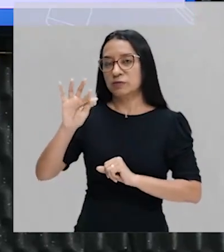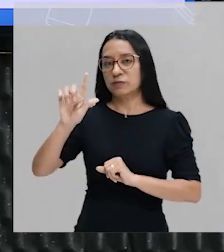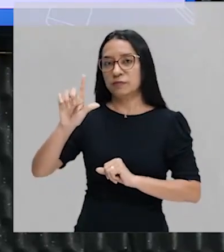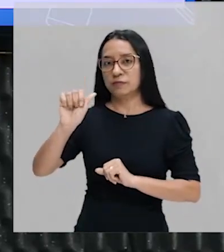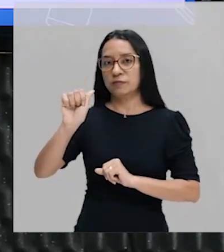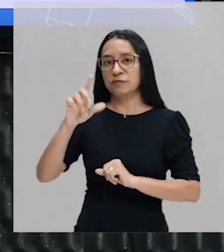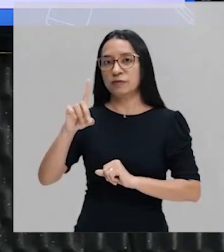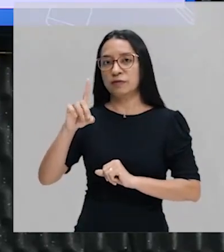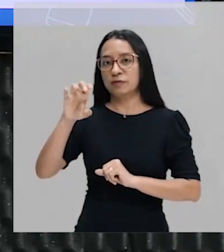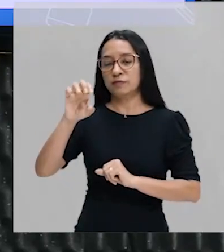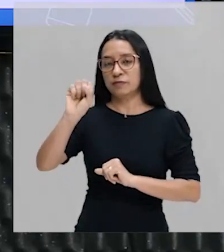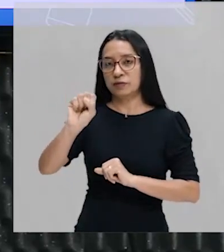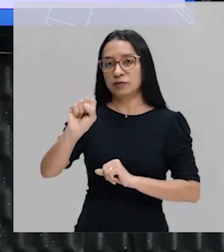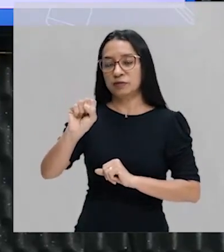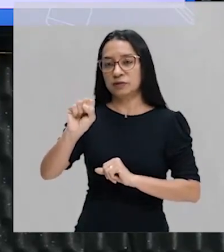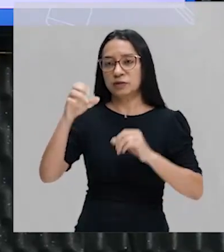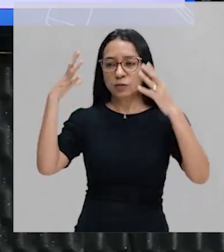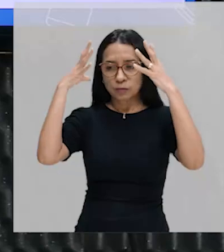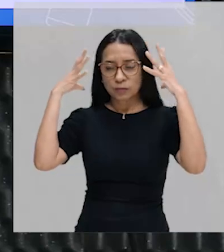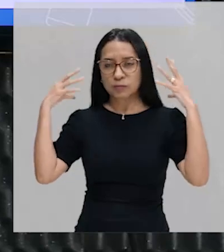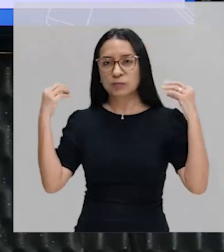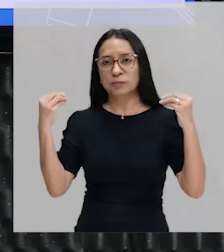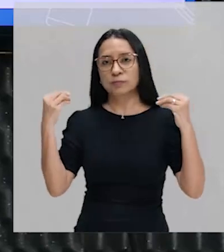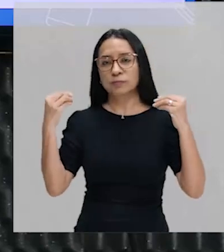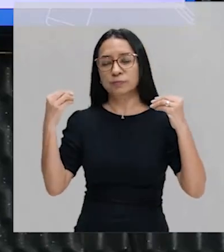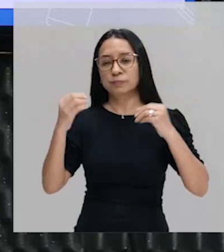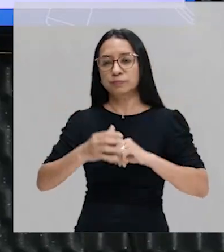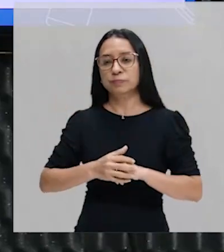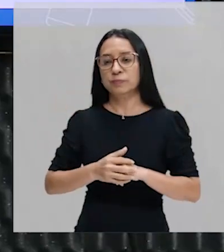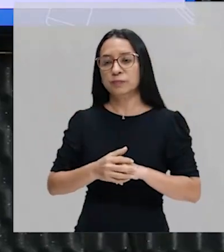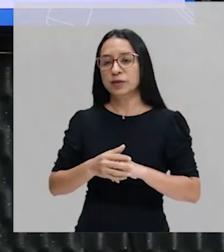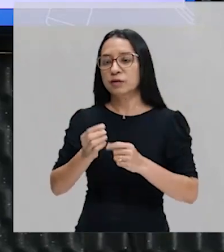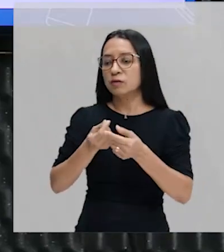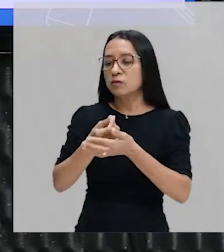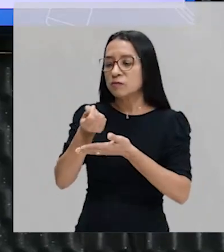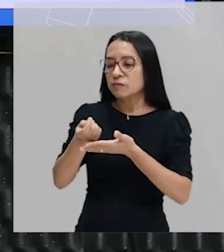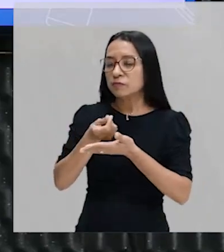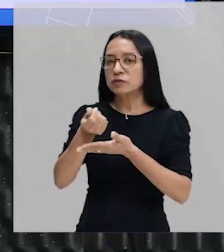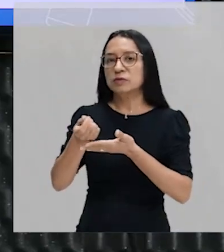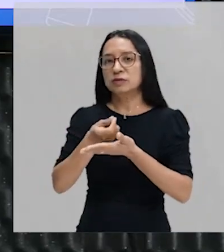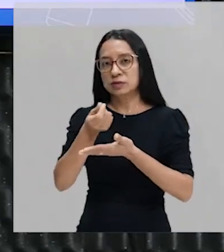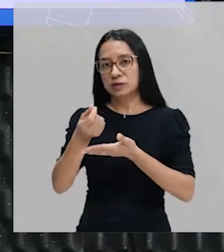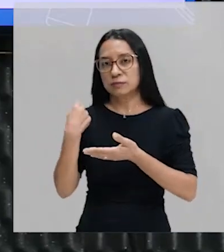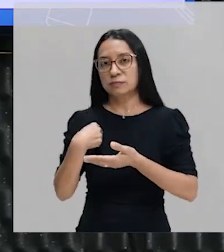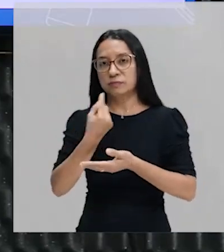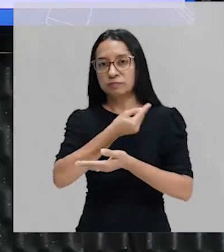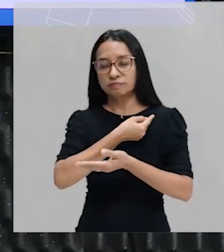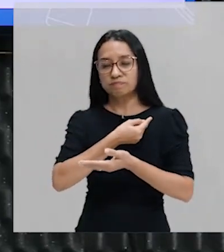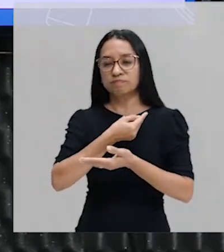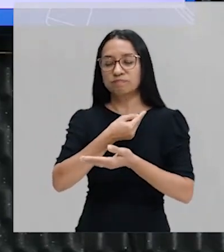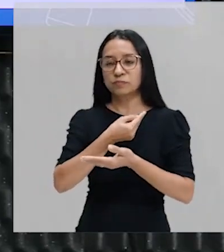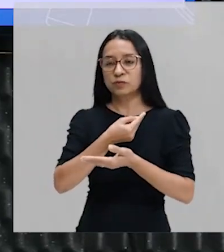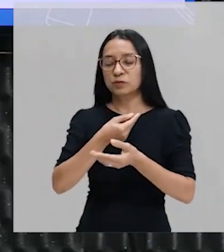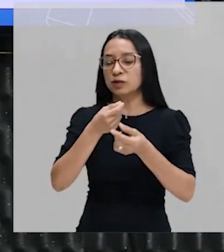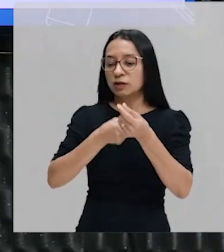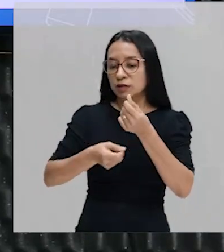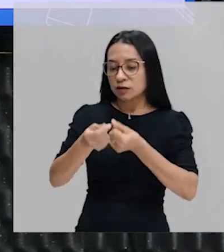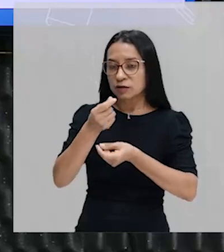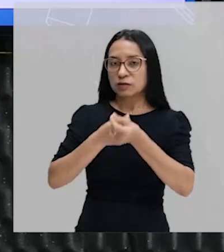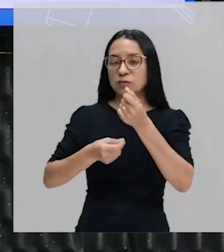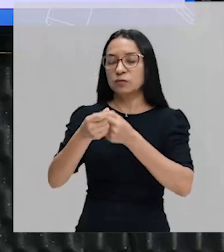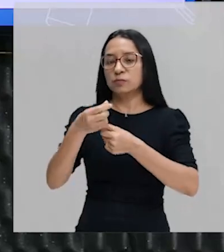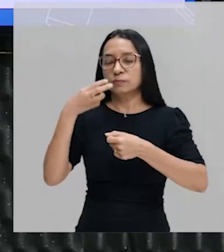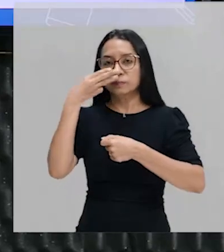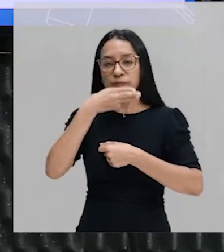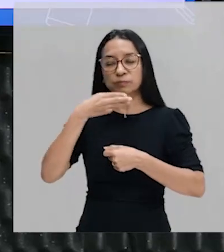na futura Holanda, esses credores irão financiar a nossa economia açucareira.